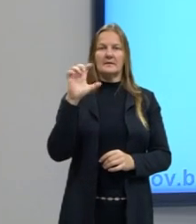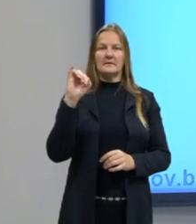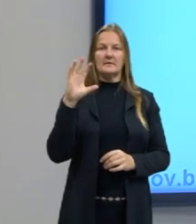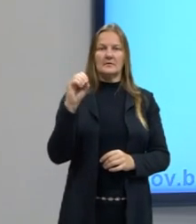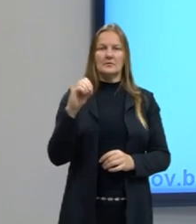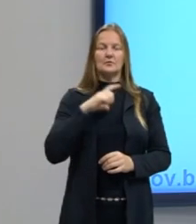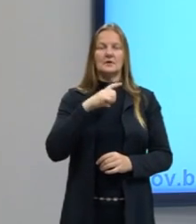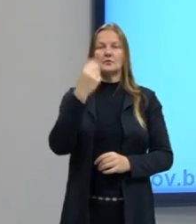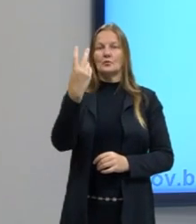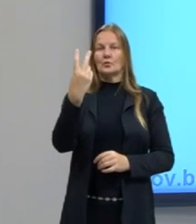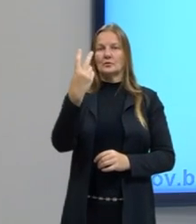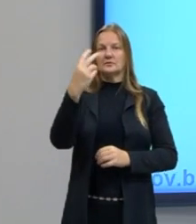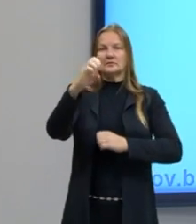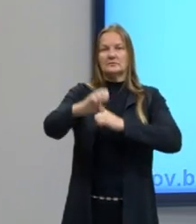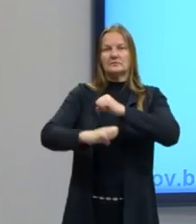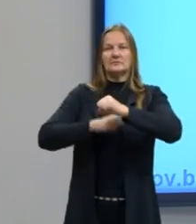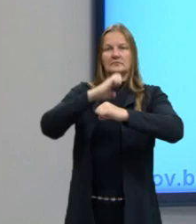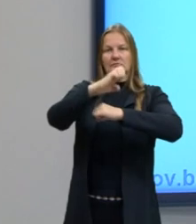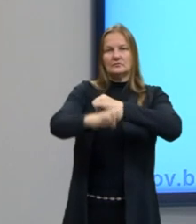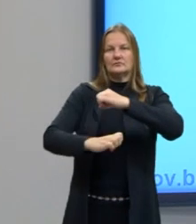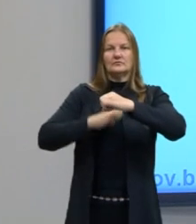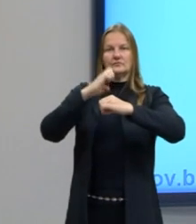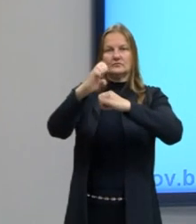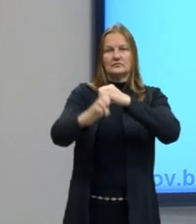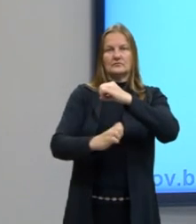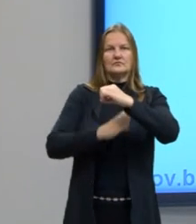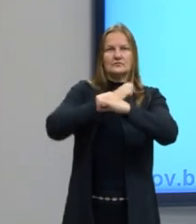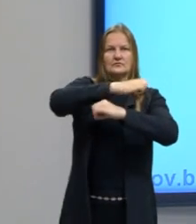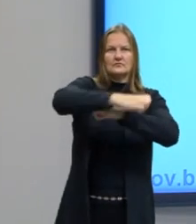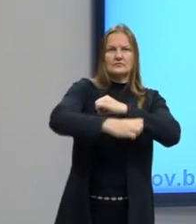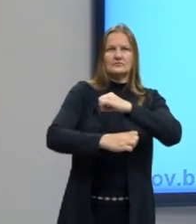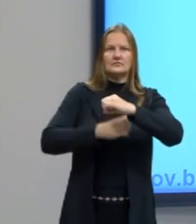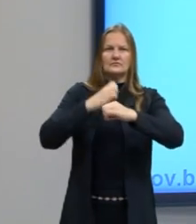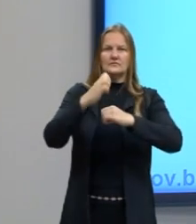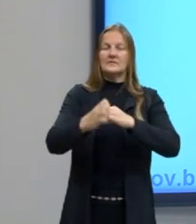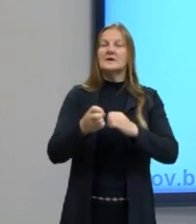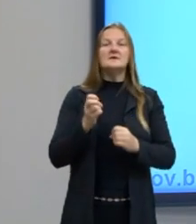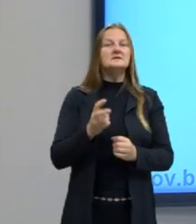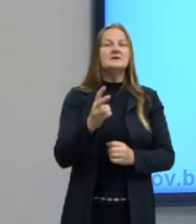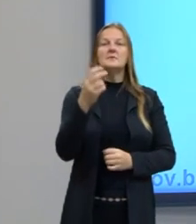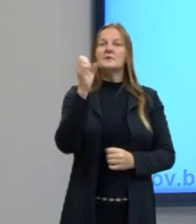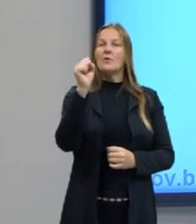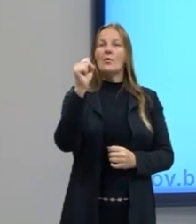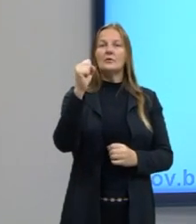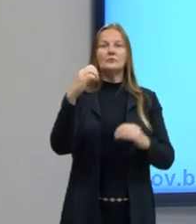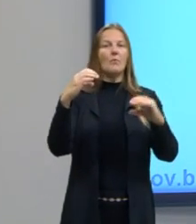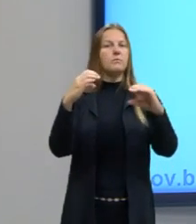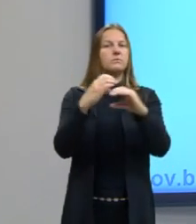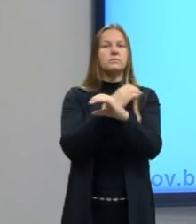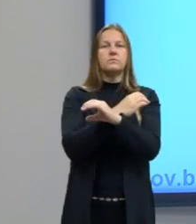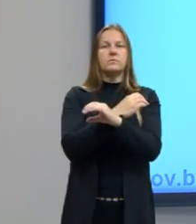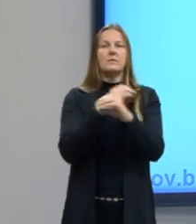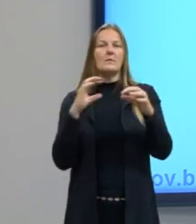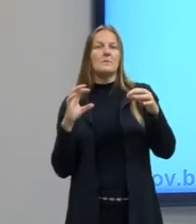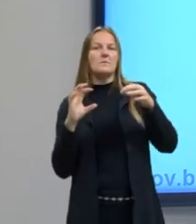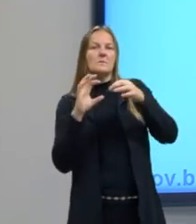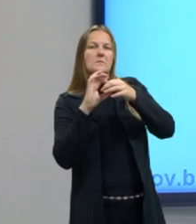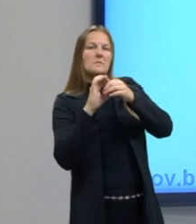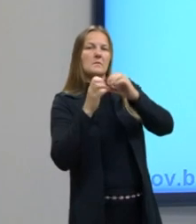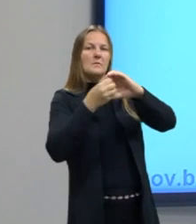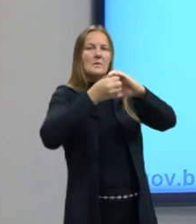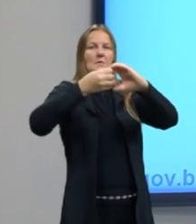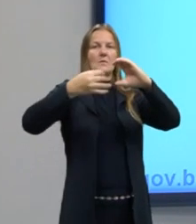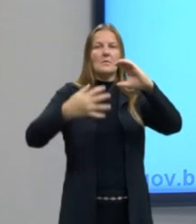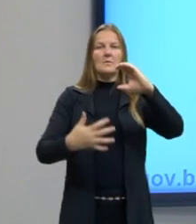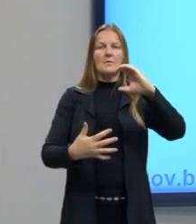na camada de valência, os demais gases nobres apresentam oito. E eles conseguiram linkar essa característica com a